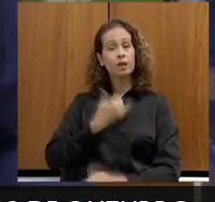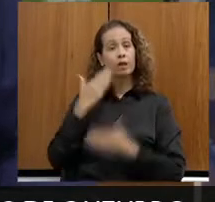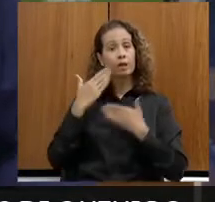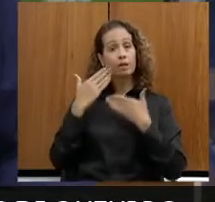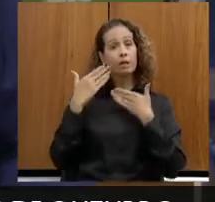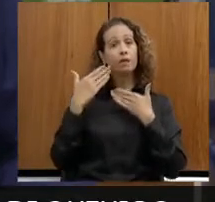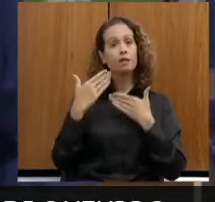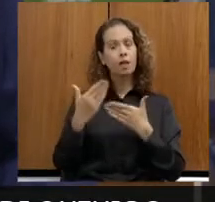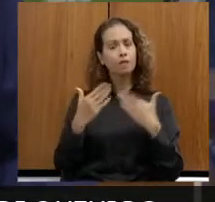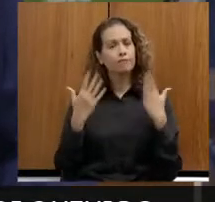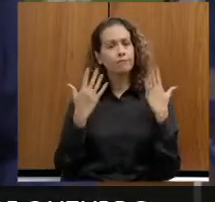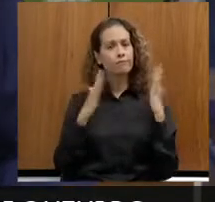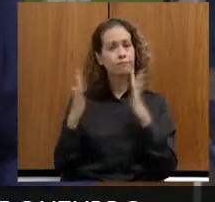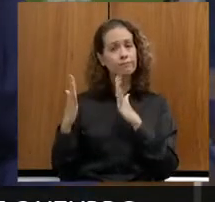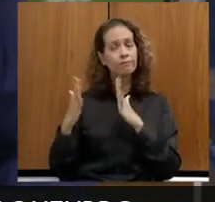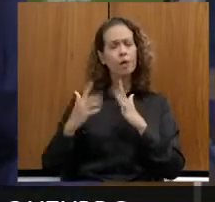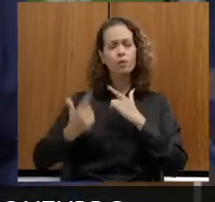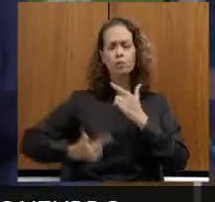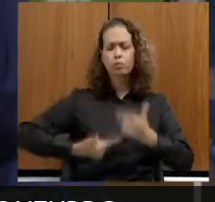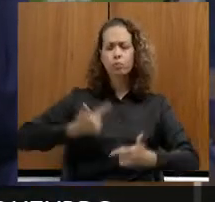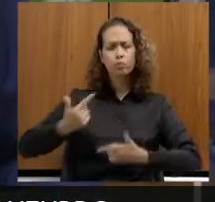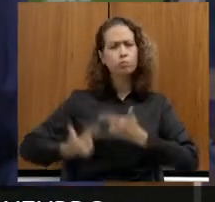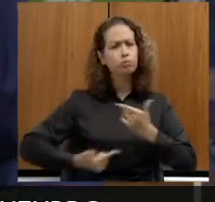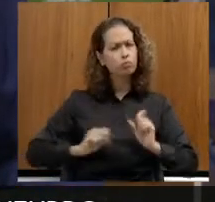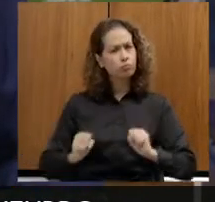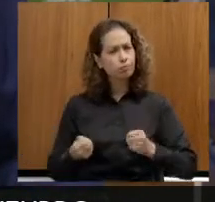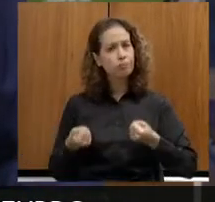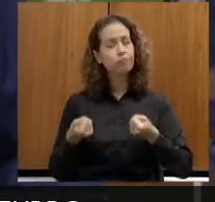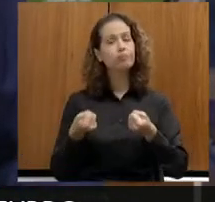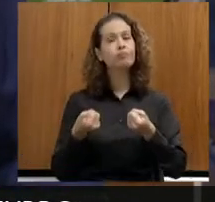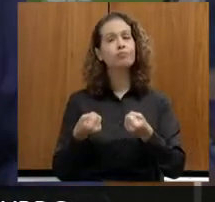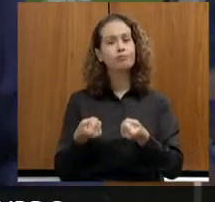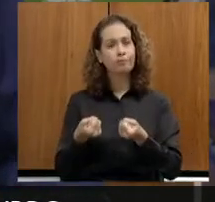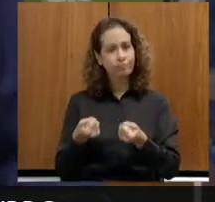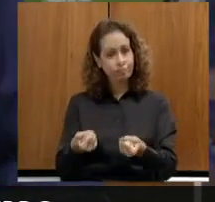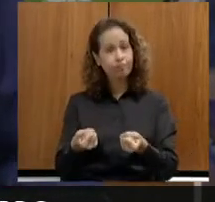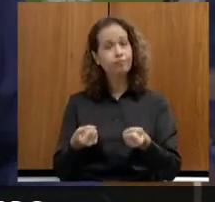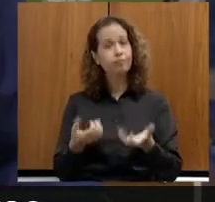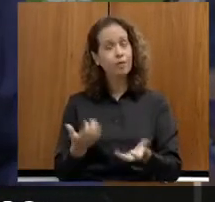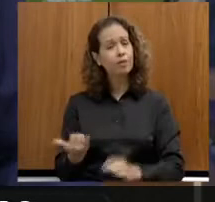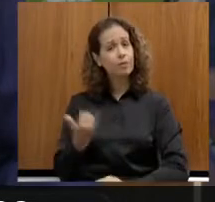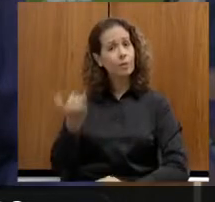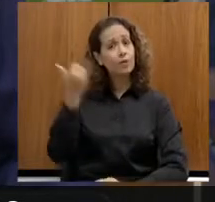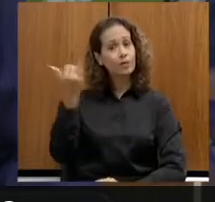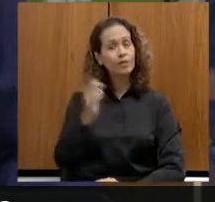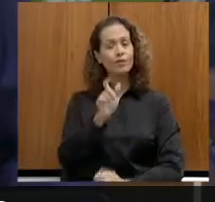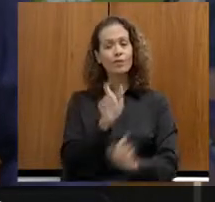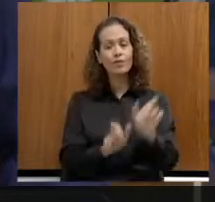dedicação ao trabalho de atendimento relevante ao público,